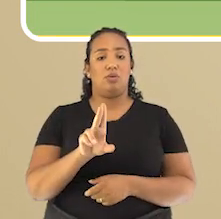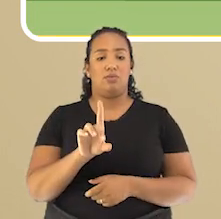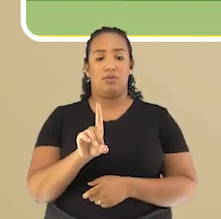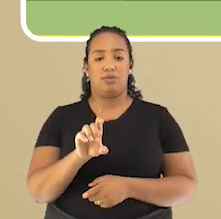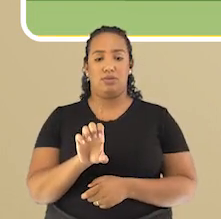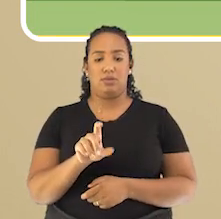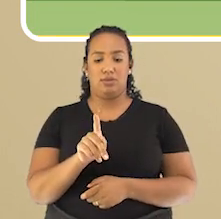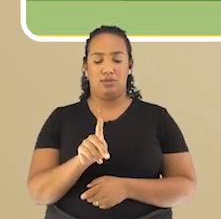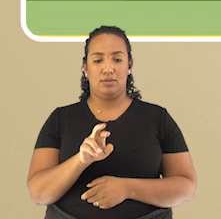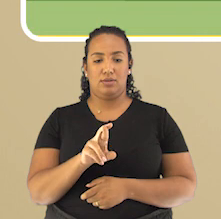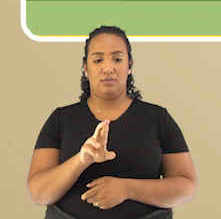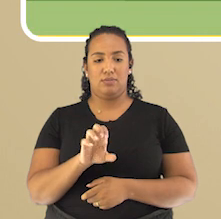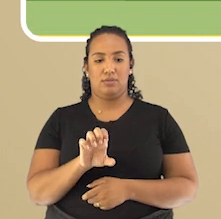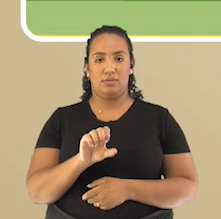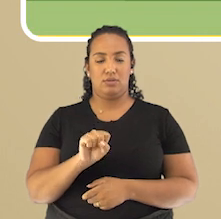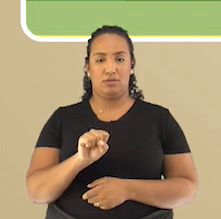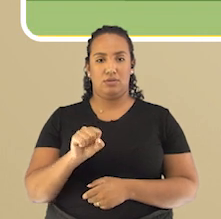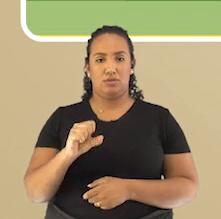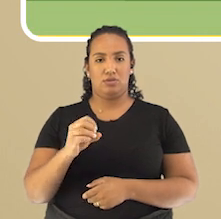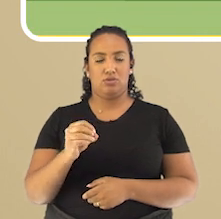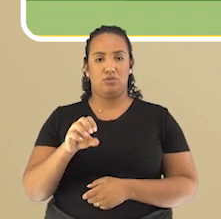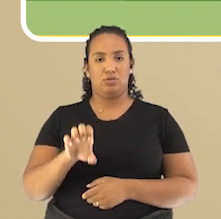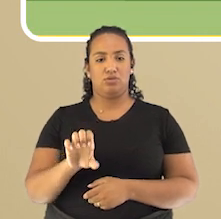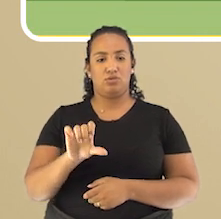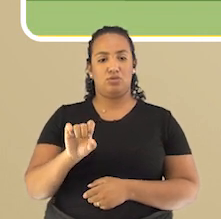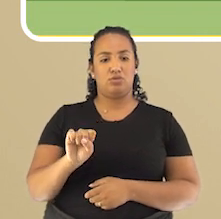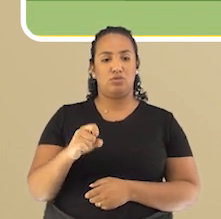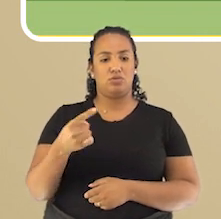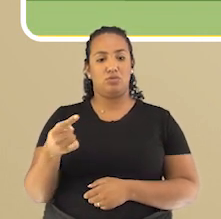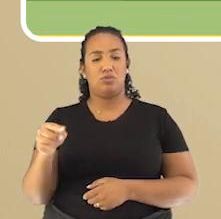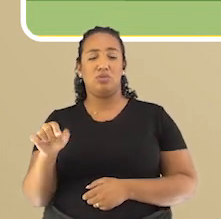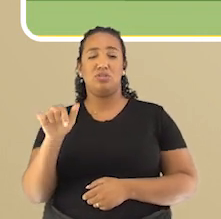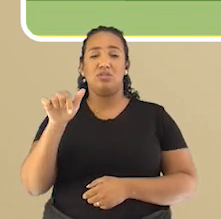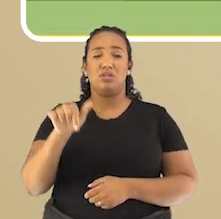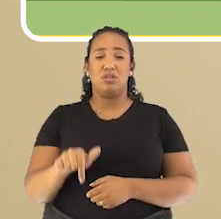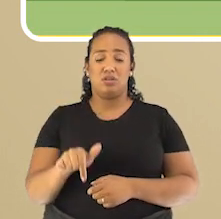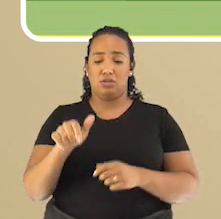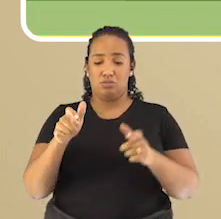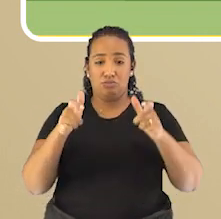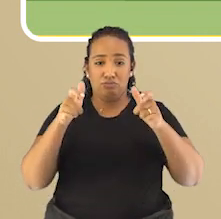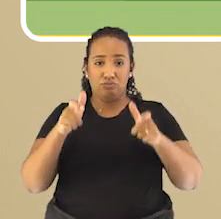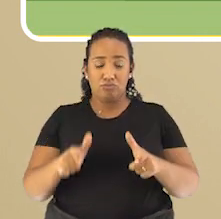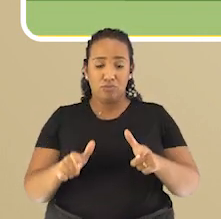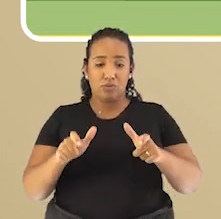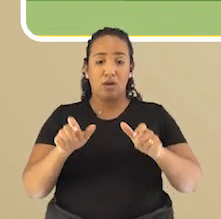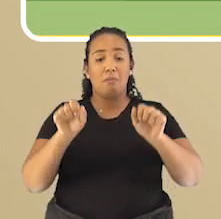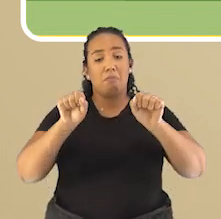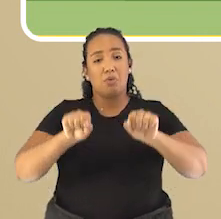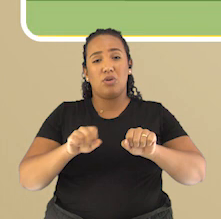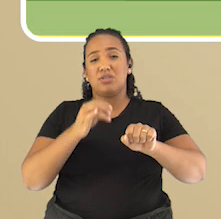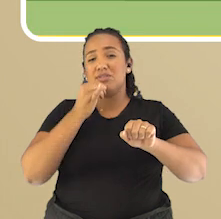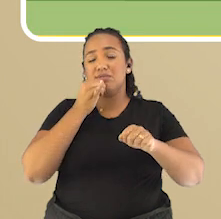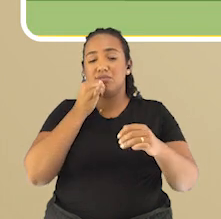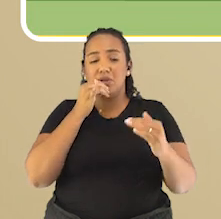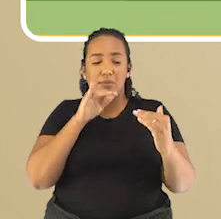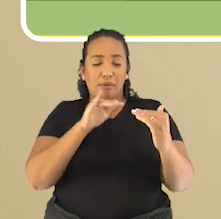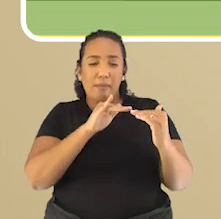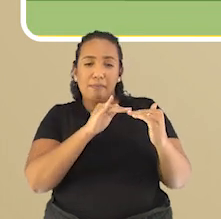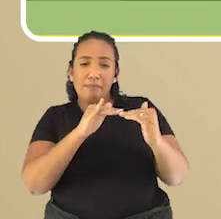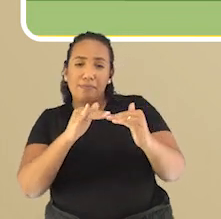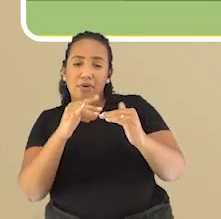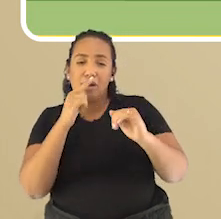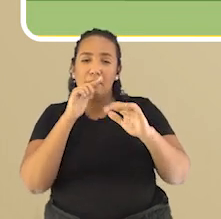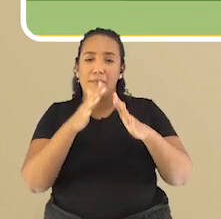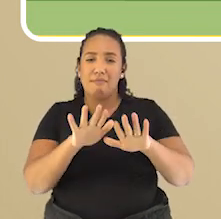As depressões são regiões de pequena altitude, algumas vezes podendo estar até mesmo abaixo do nível do